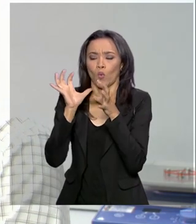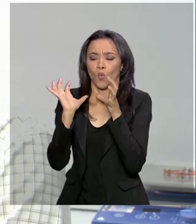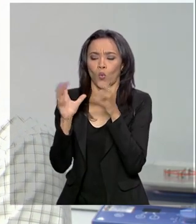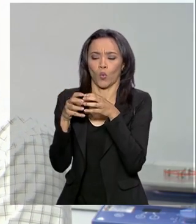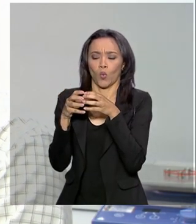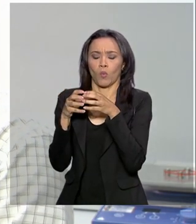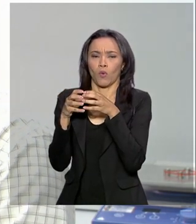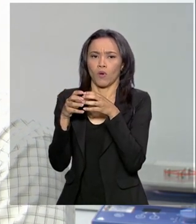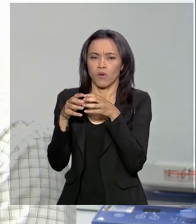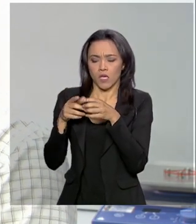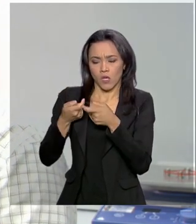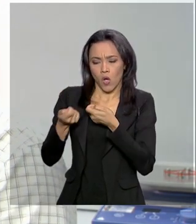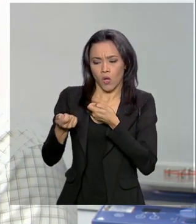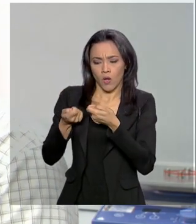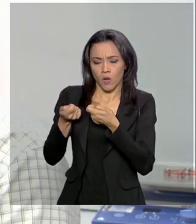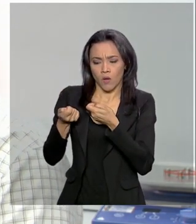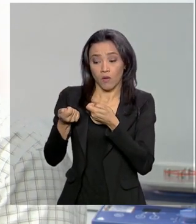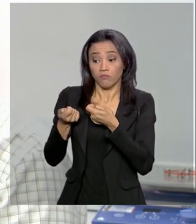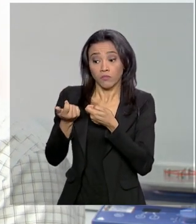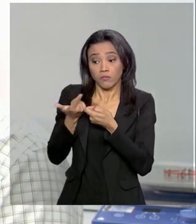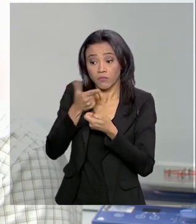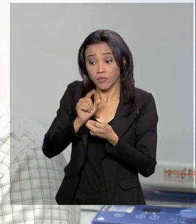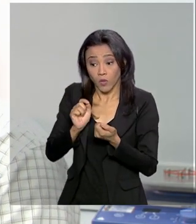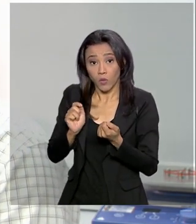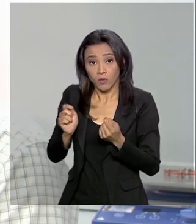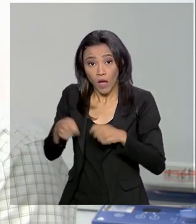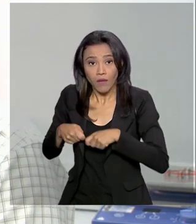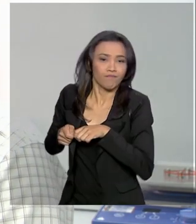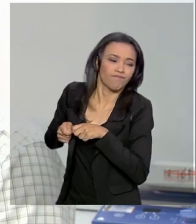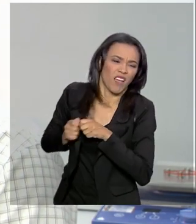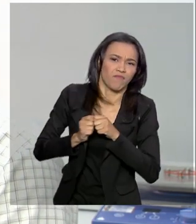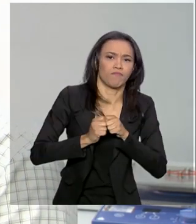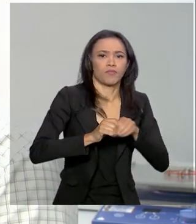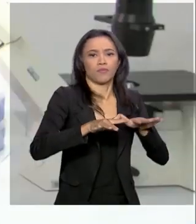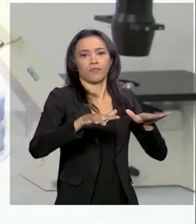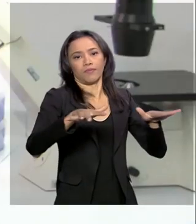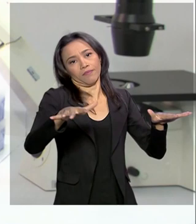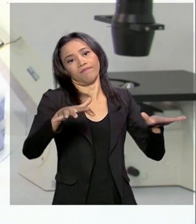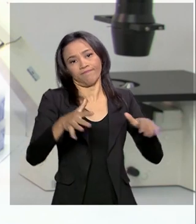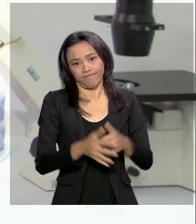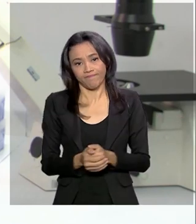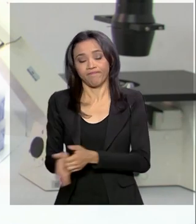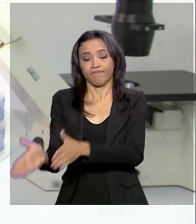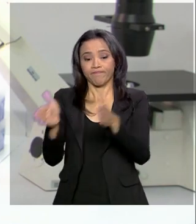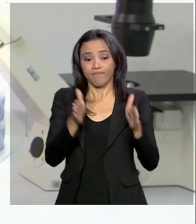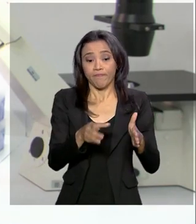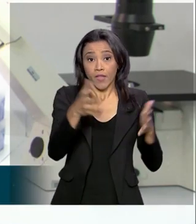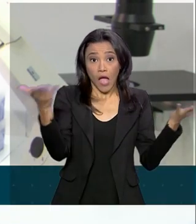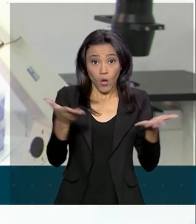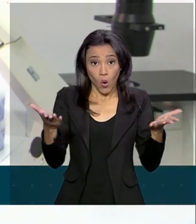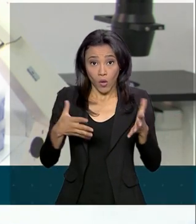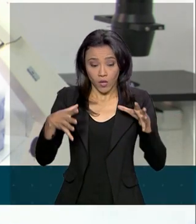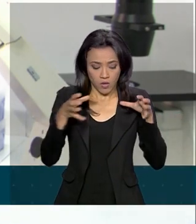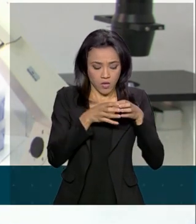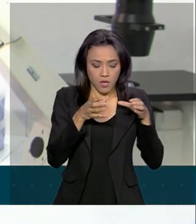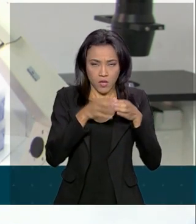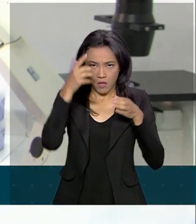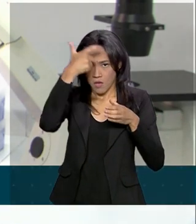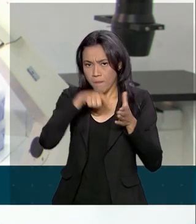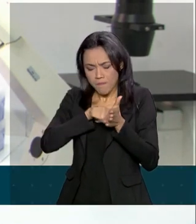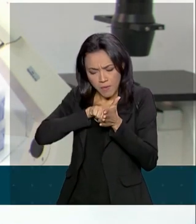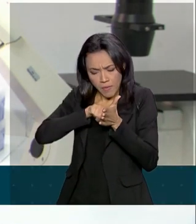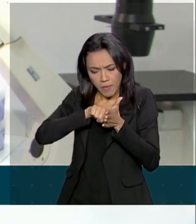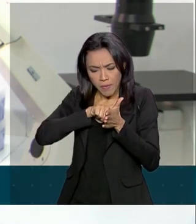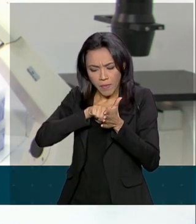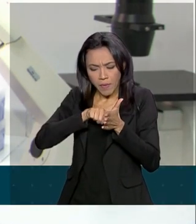para uma escala maior que possa atender a demanda do Ministério da Saúde. Toda atenção dos cientistas agora está voltada para a